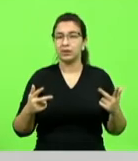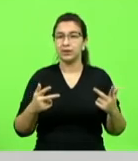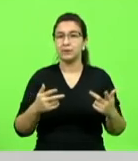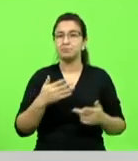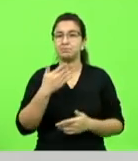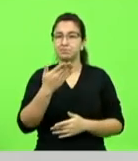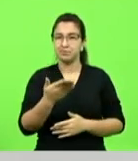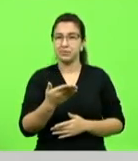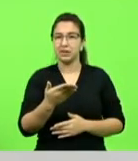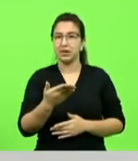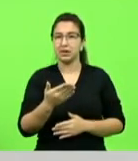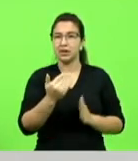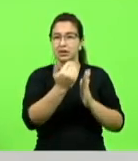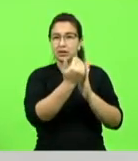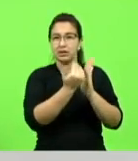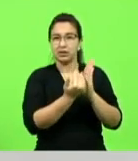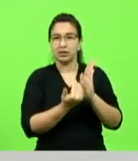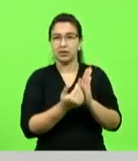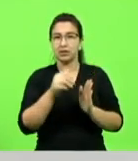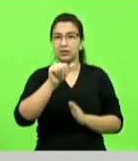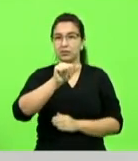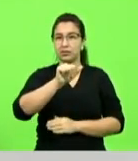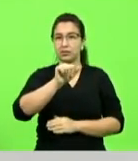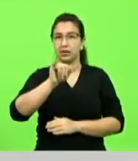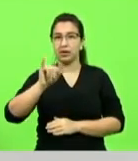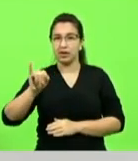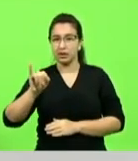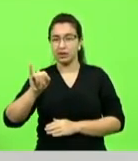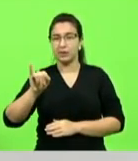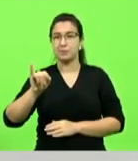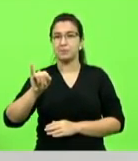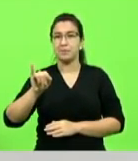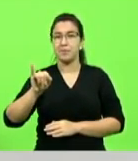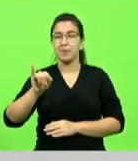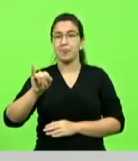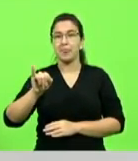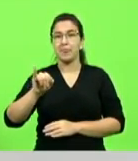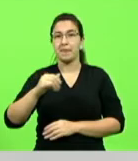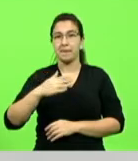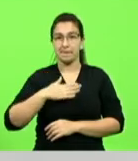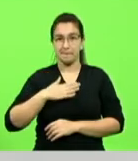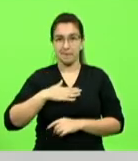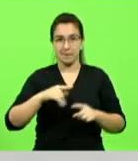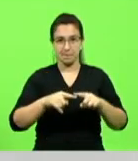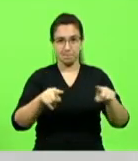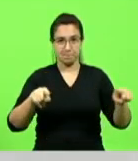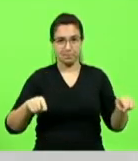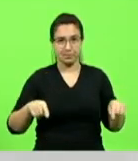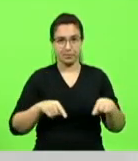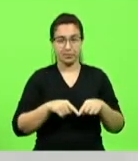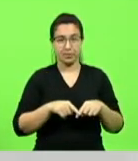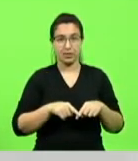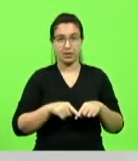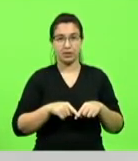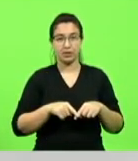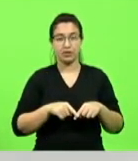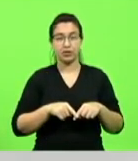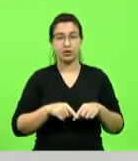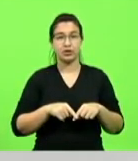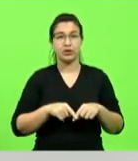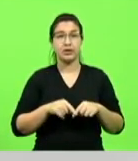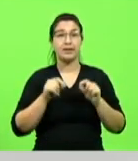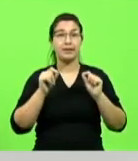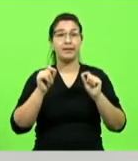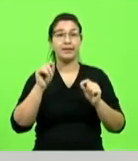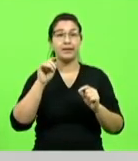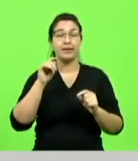gabinete 23 que é o meu gabinete AI a nossa agência de inteligência quem tem a missão de perdoar deputado Kennedy Nunes